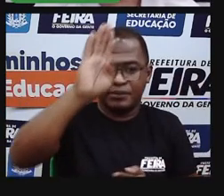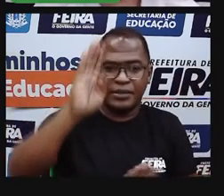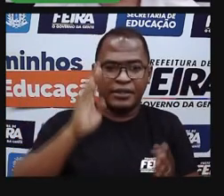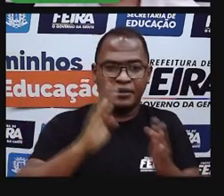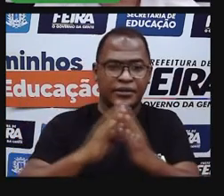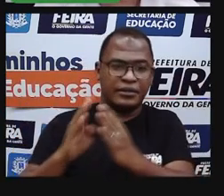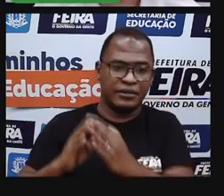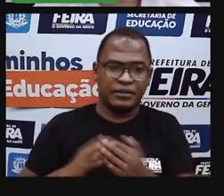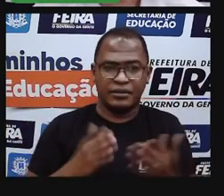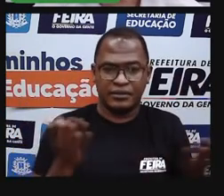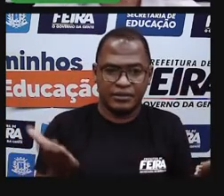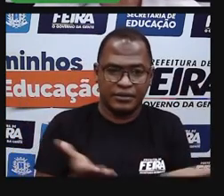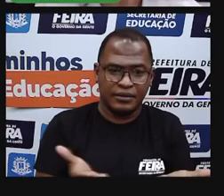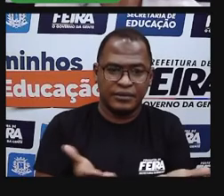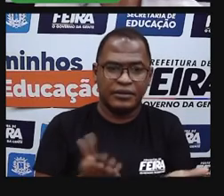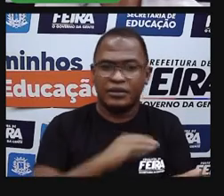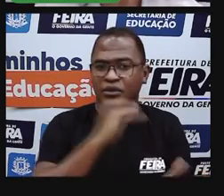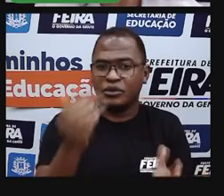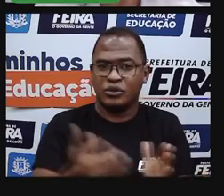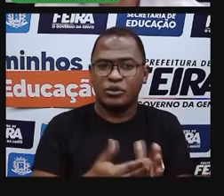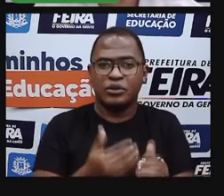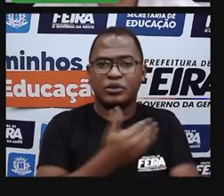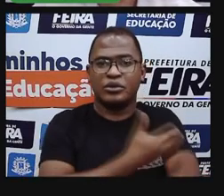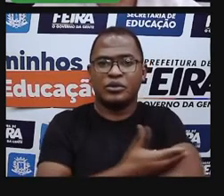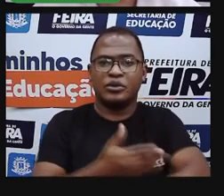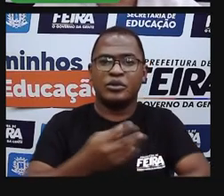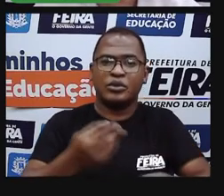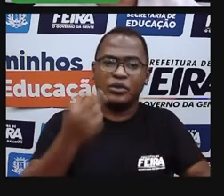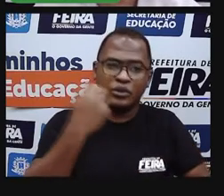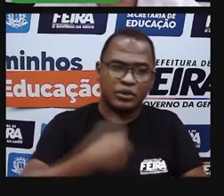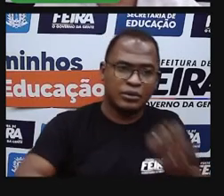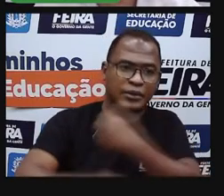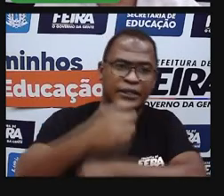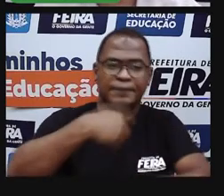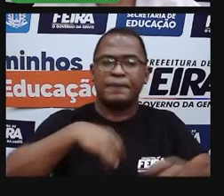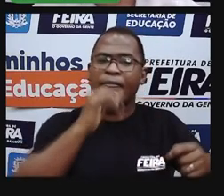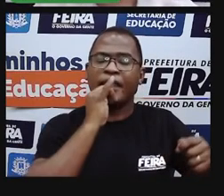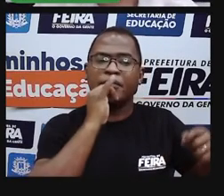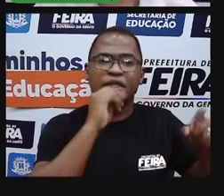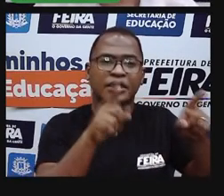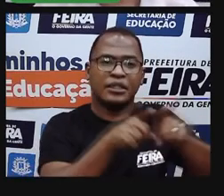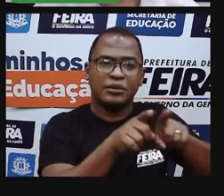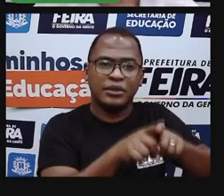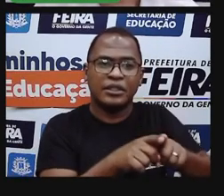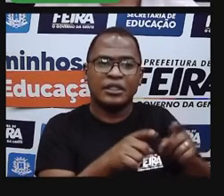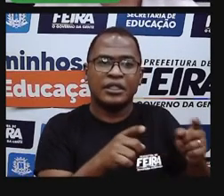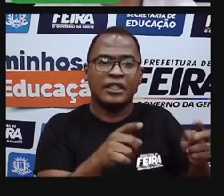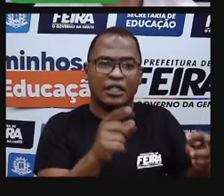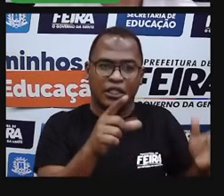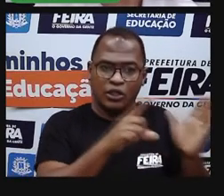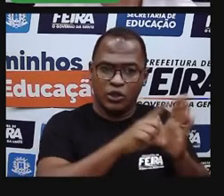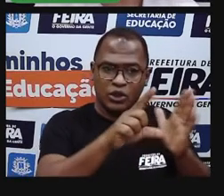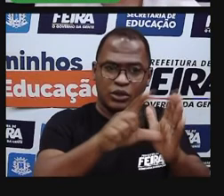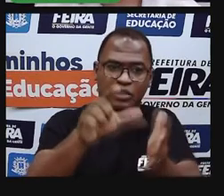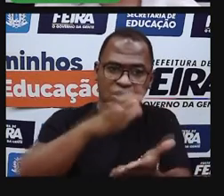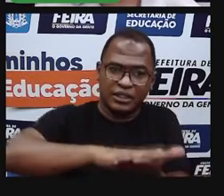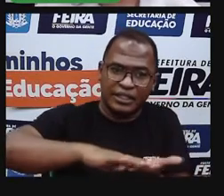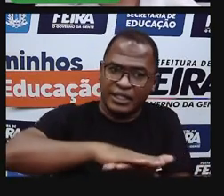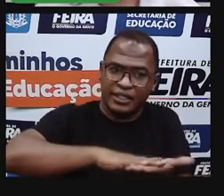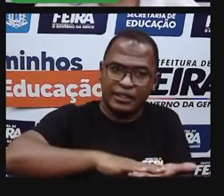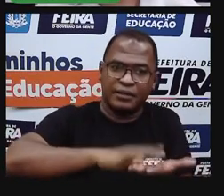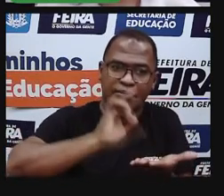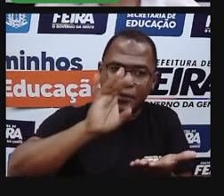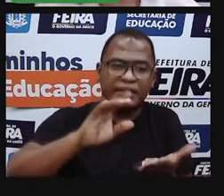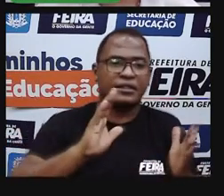moradores com poucos comércios, com poucas indústrias. Temos os bairros comerciais.